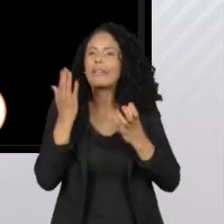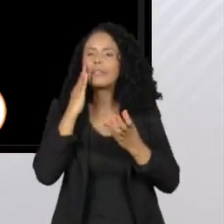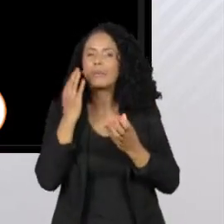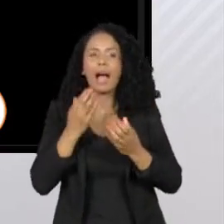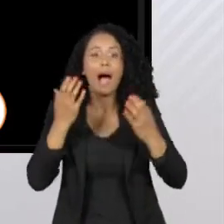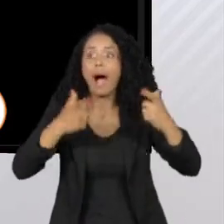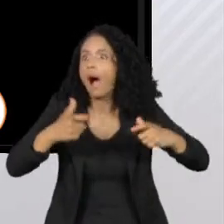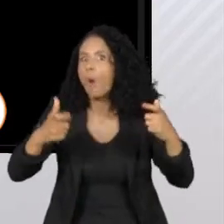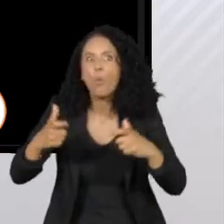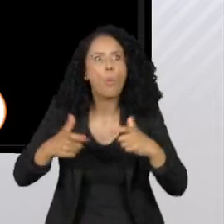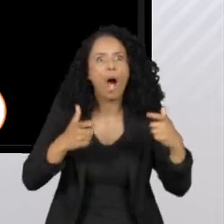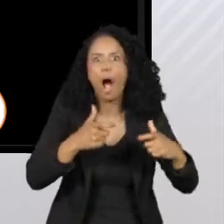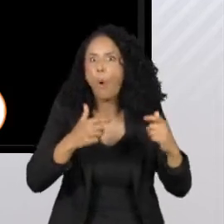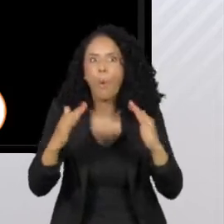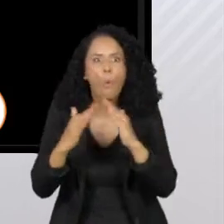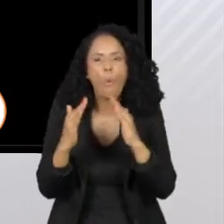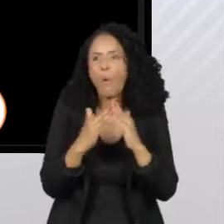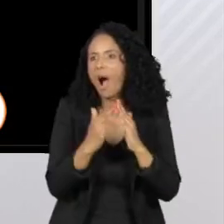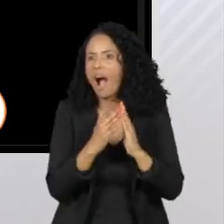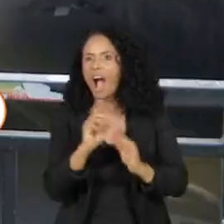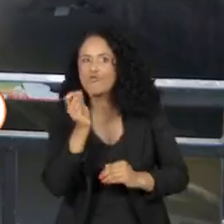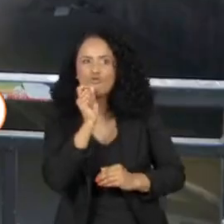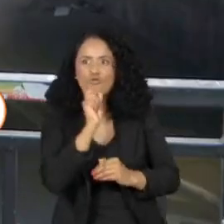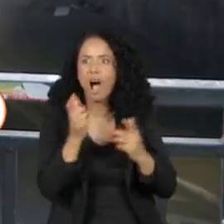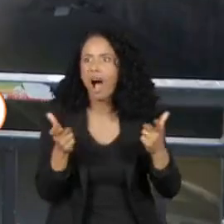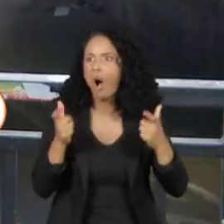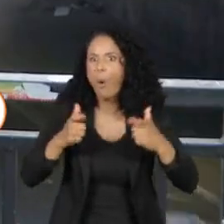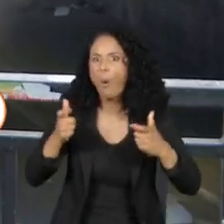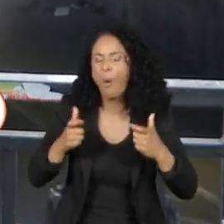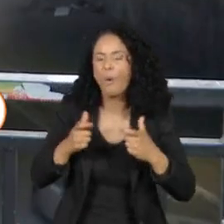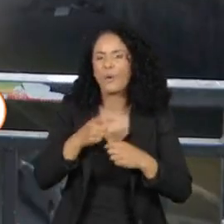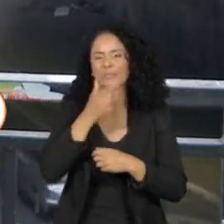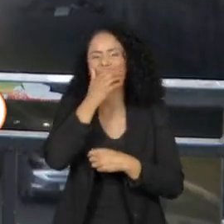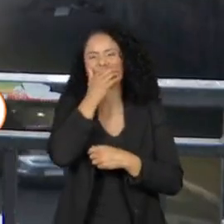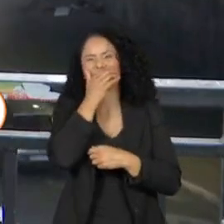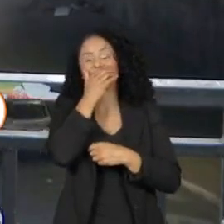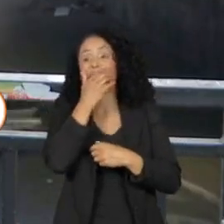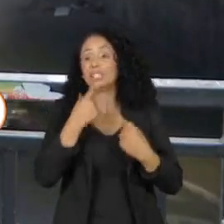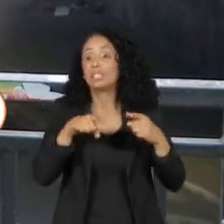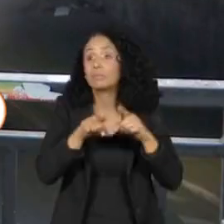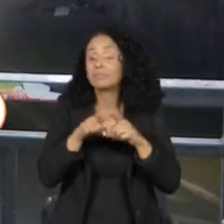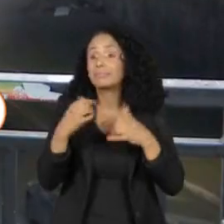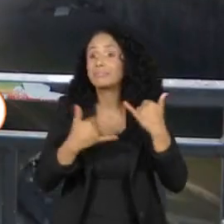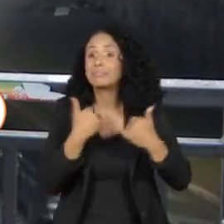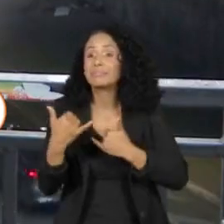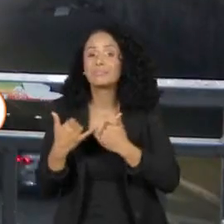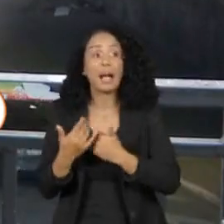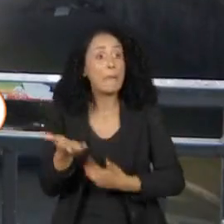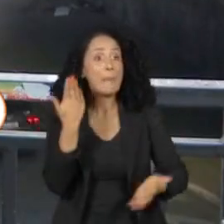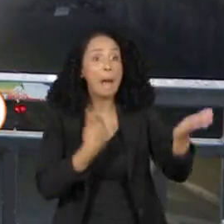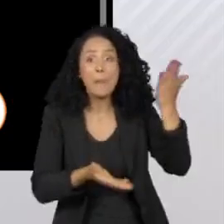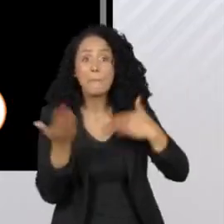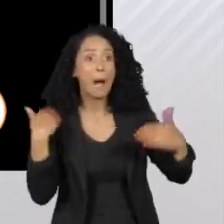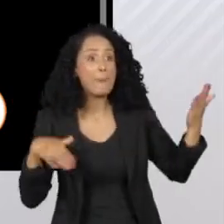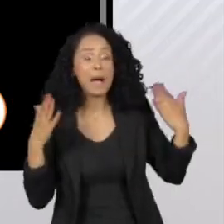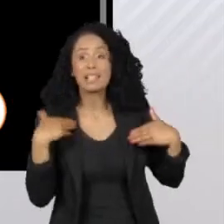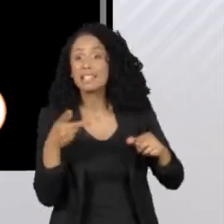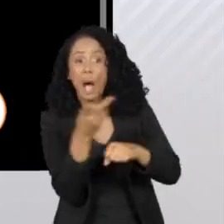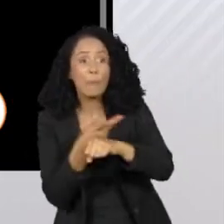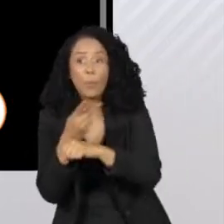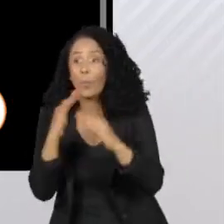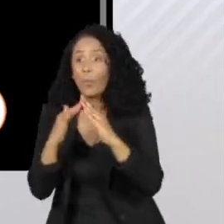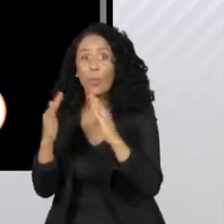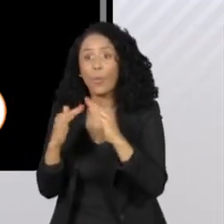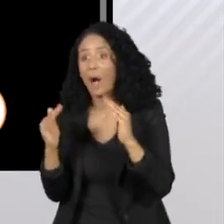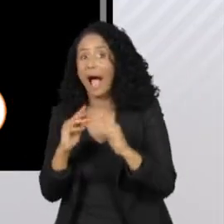onde é que fica essa tal Casa da Maconha e até brincaram, propuseram uma excursão para procurar esse local que